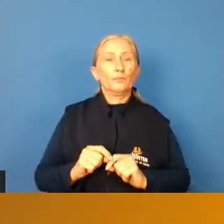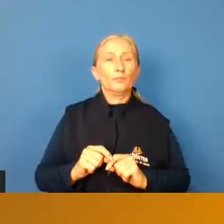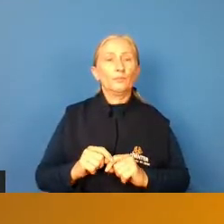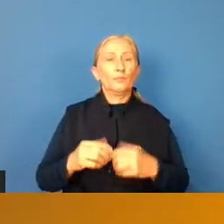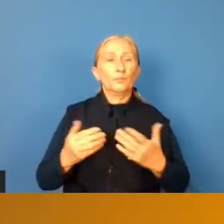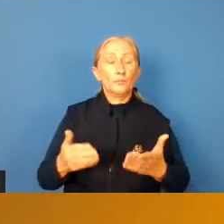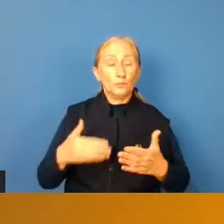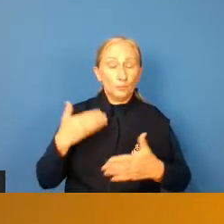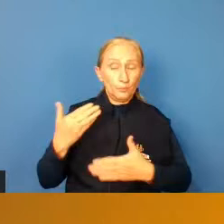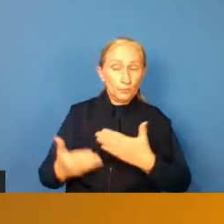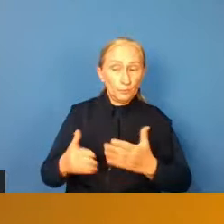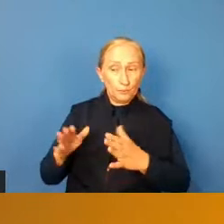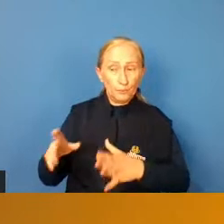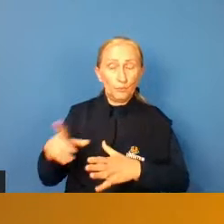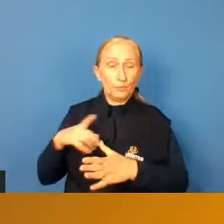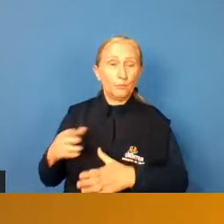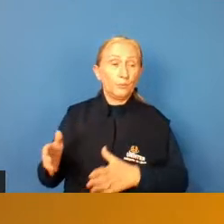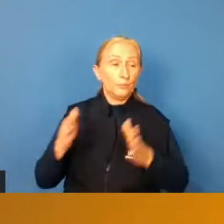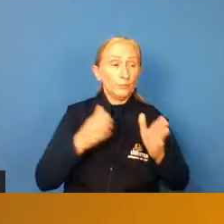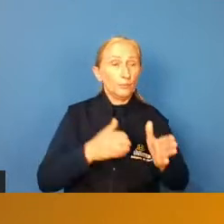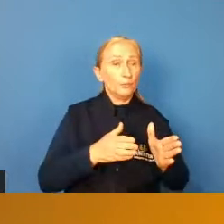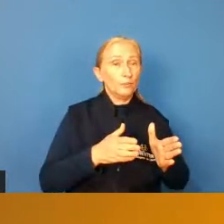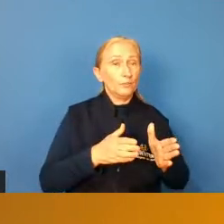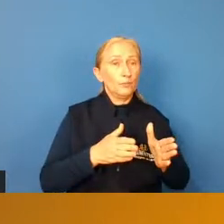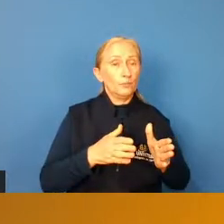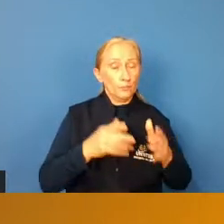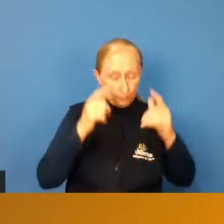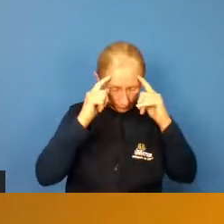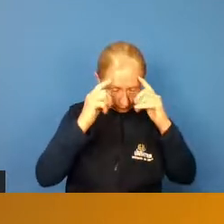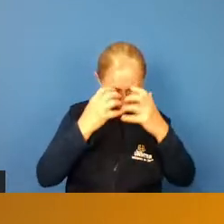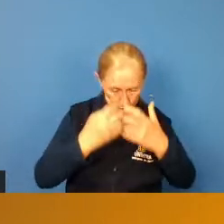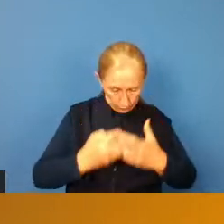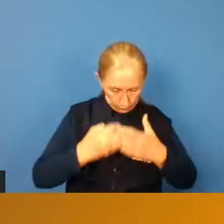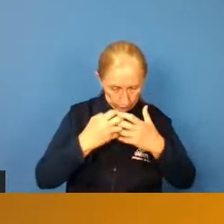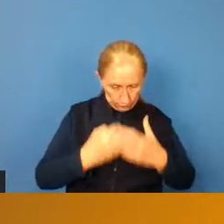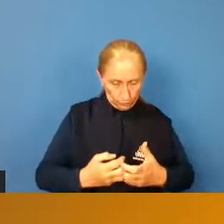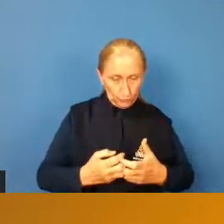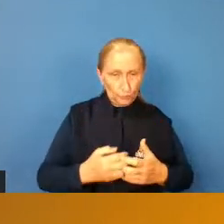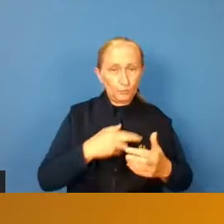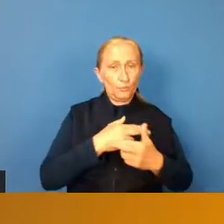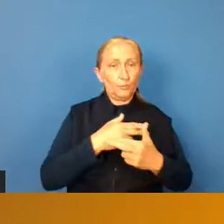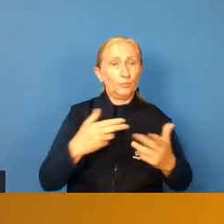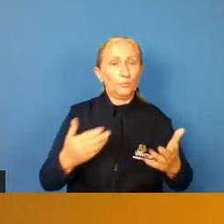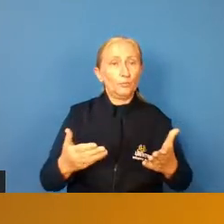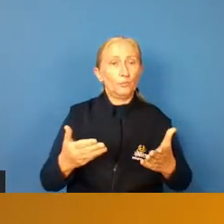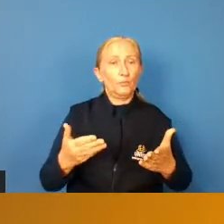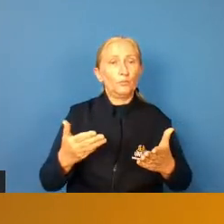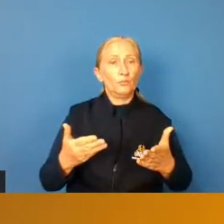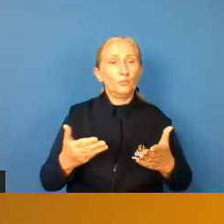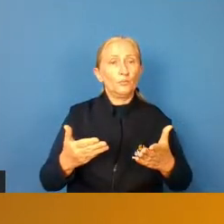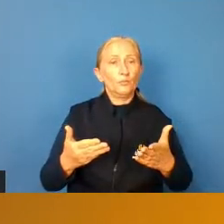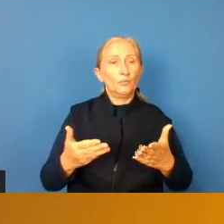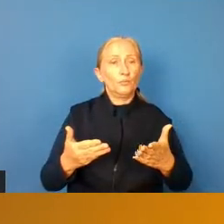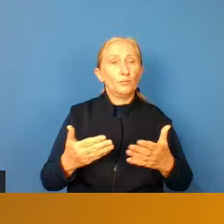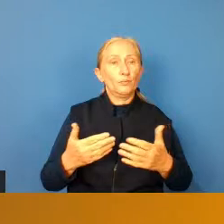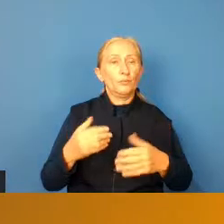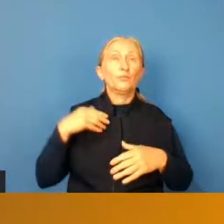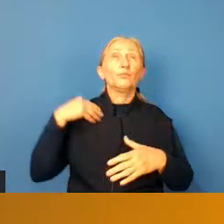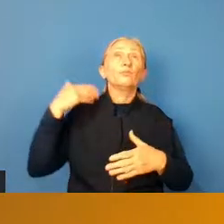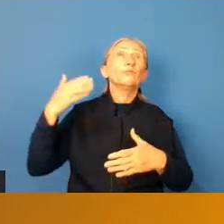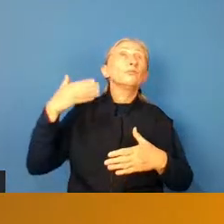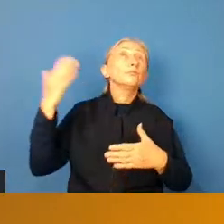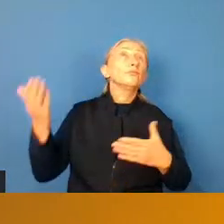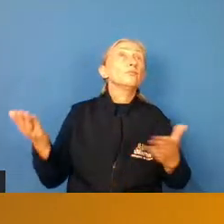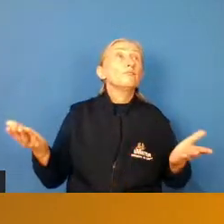para além disso, nós precisamos o quê? Repensar algumas, até onde